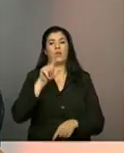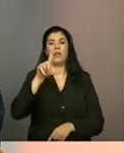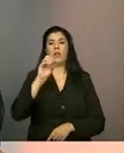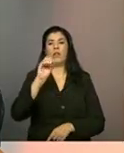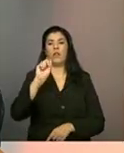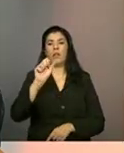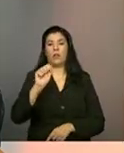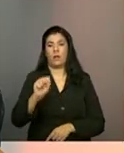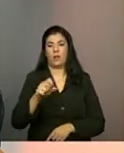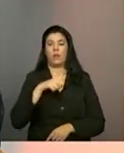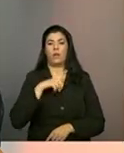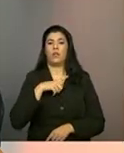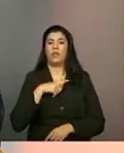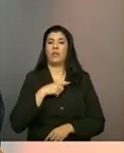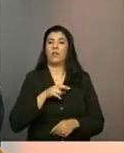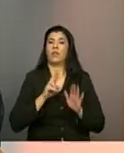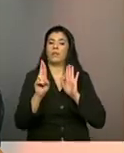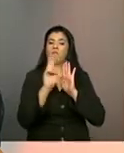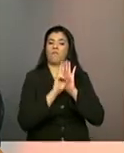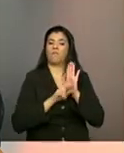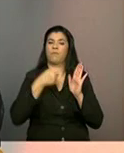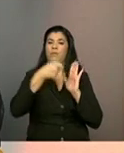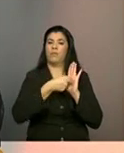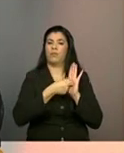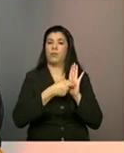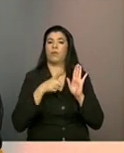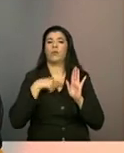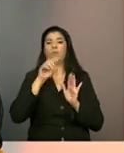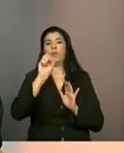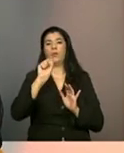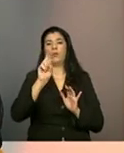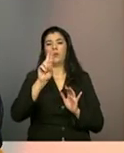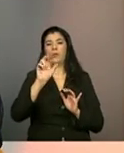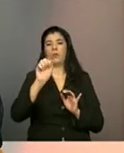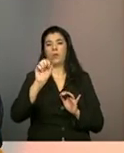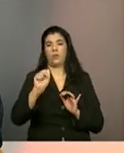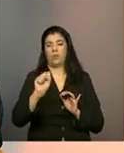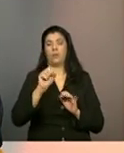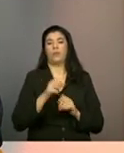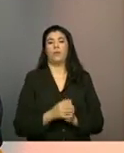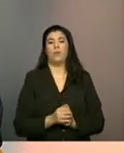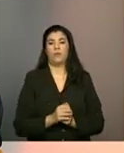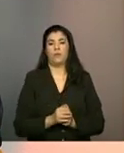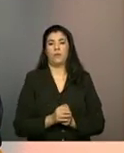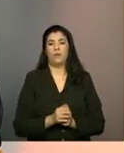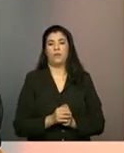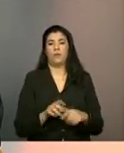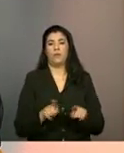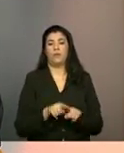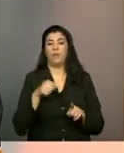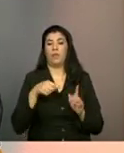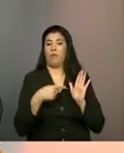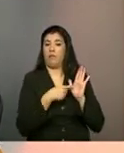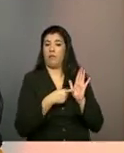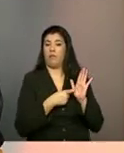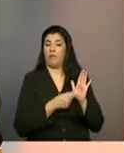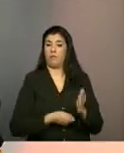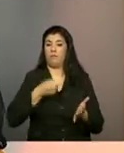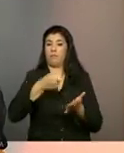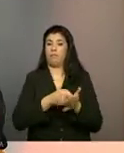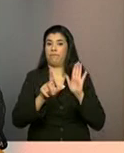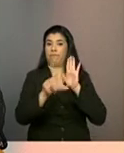respeito às regulamentações dos SUAS e essa é uma garantia legal,